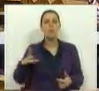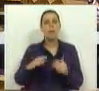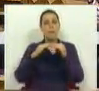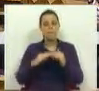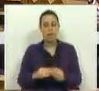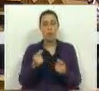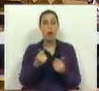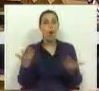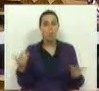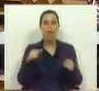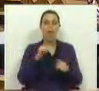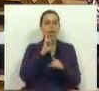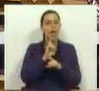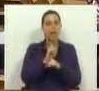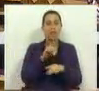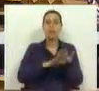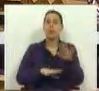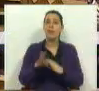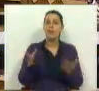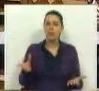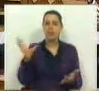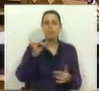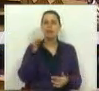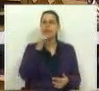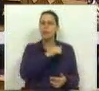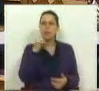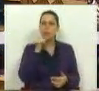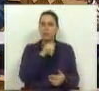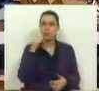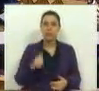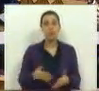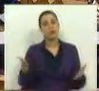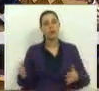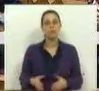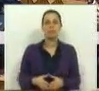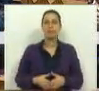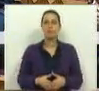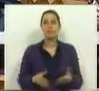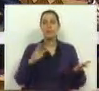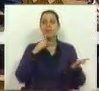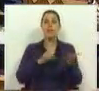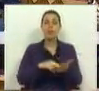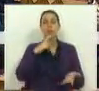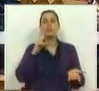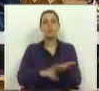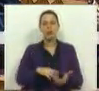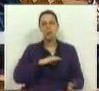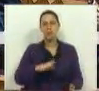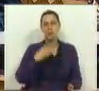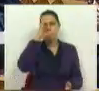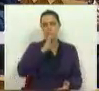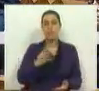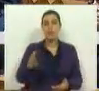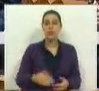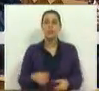com menos recursos são aqueles que estão a fazer mais sacrifícios. E, facto dos factos, Sr. Primeiro-Ministro,